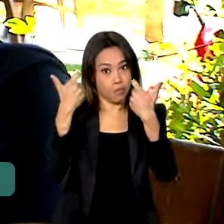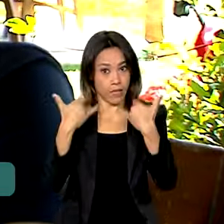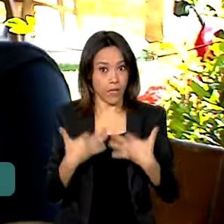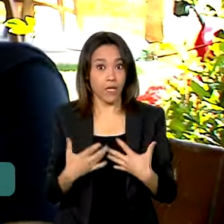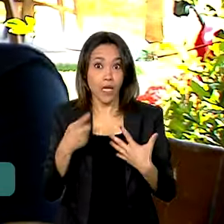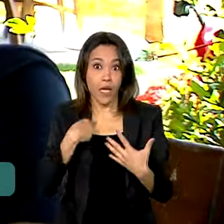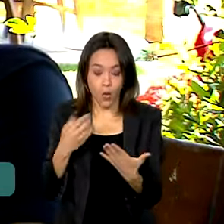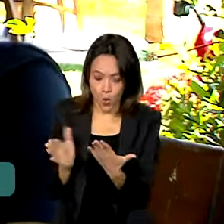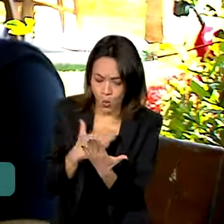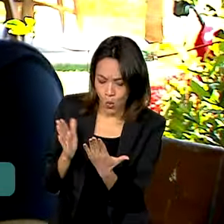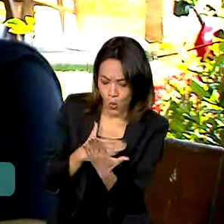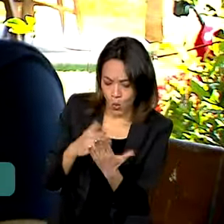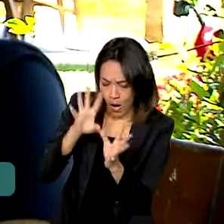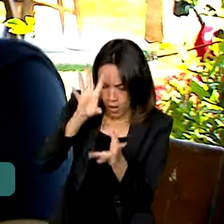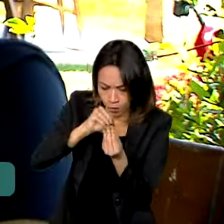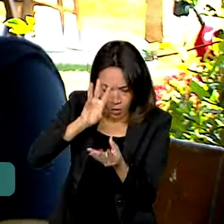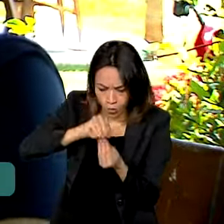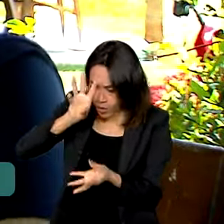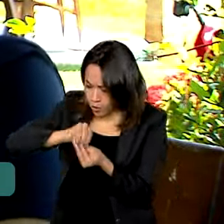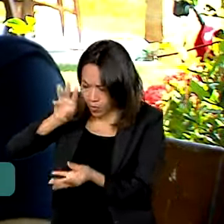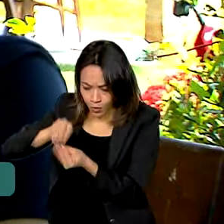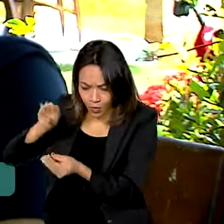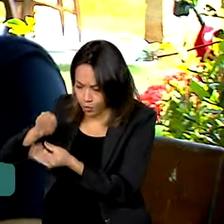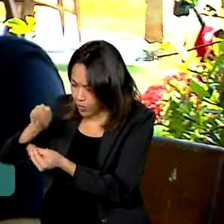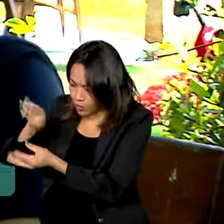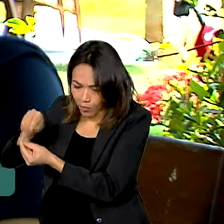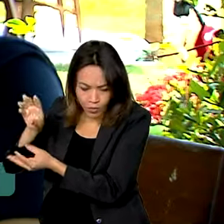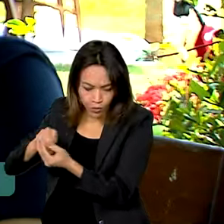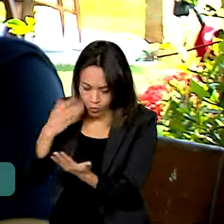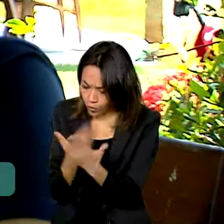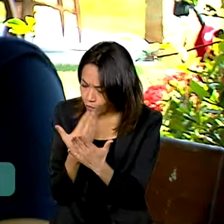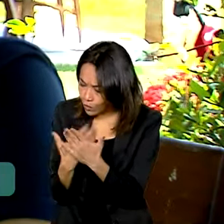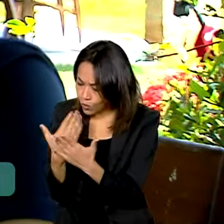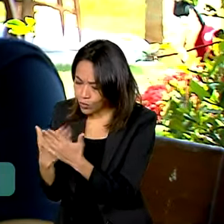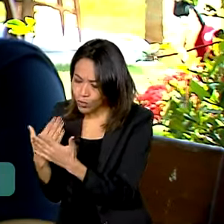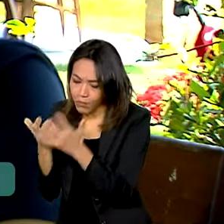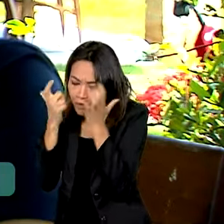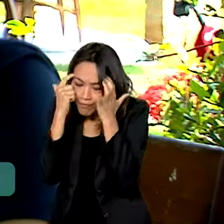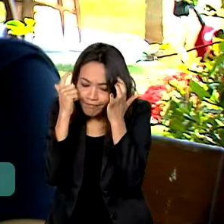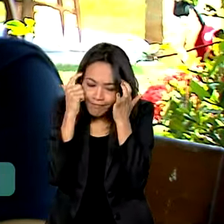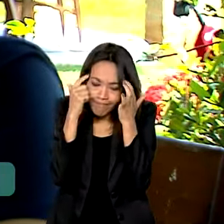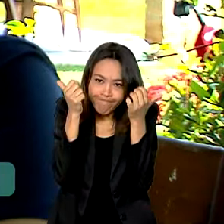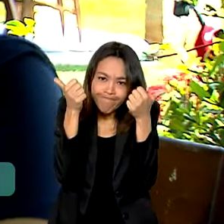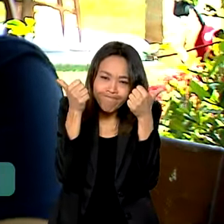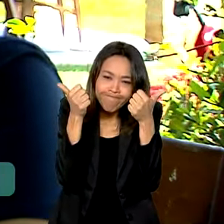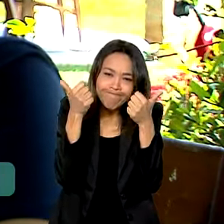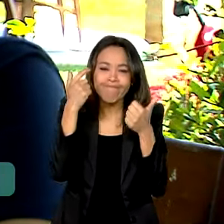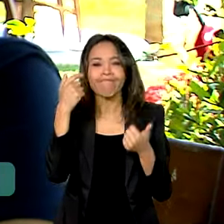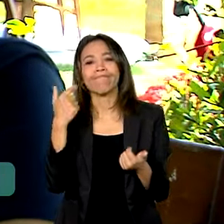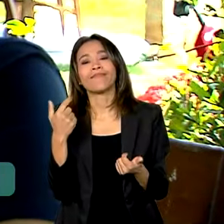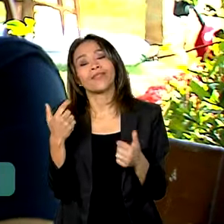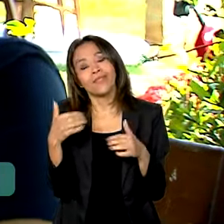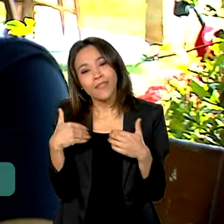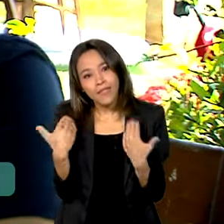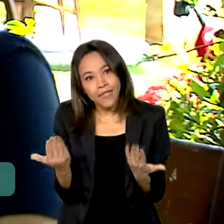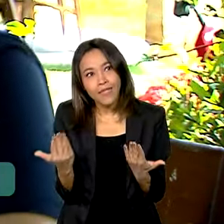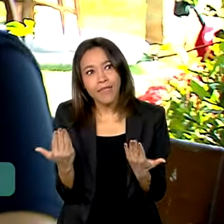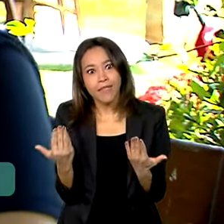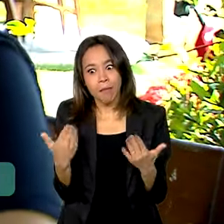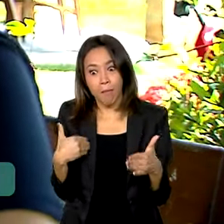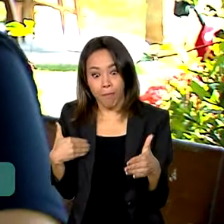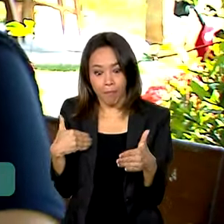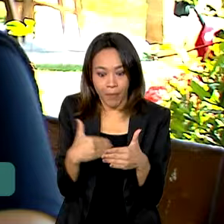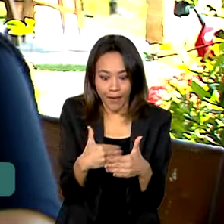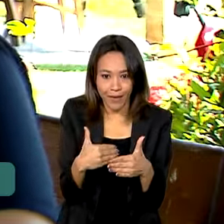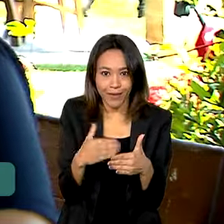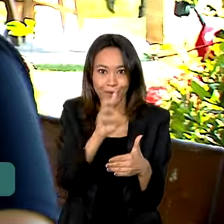resumos, as minhas anotações, para tentar manter tudo fresquinho ali na memória. E quando chegar mais